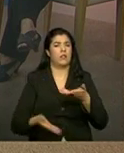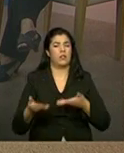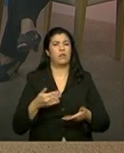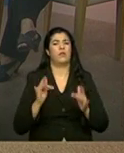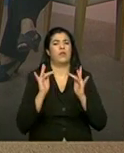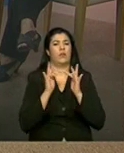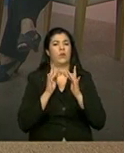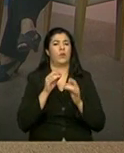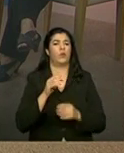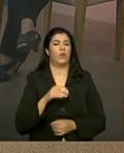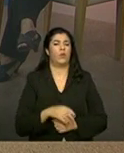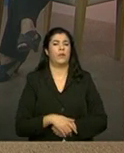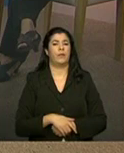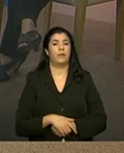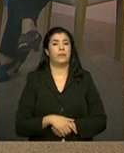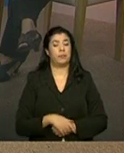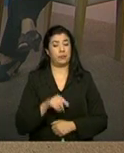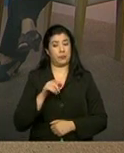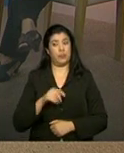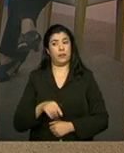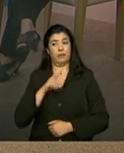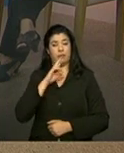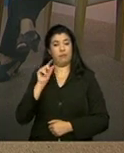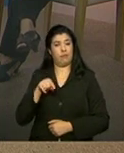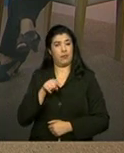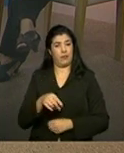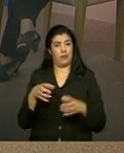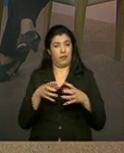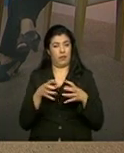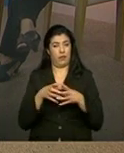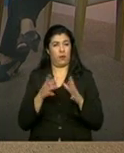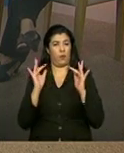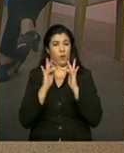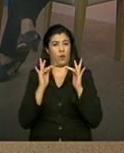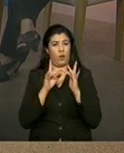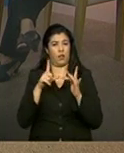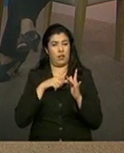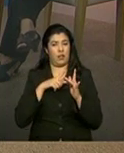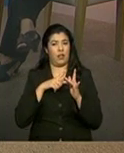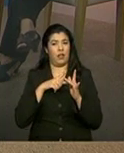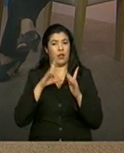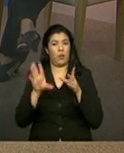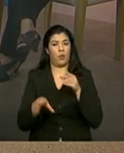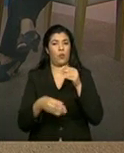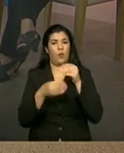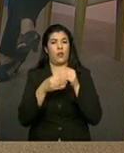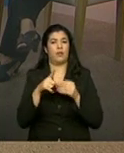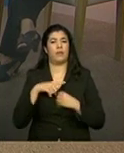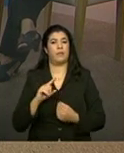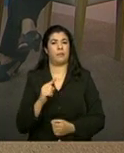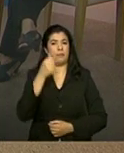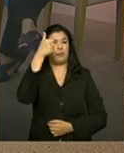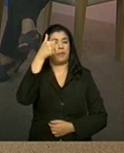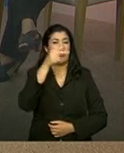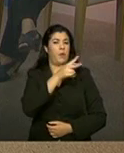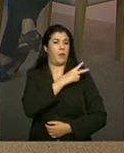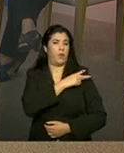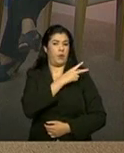serviço de convivência, ele faz parte da equipe do CRAS, tem um técnico de referência que faz